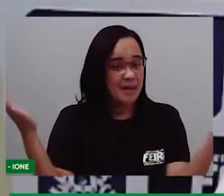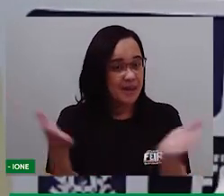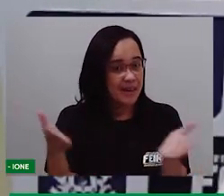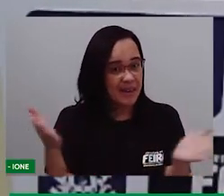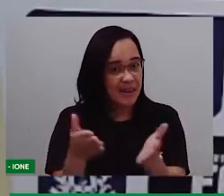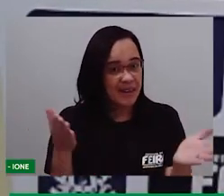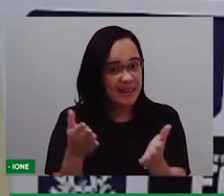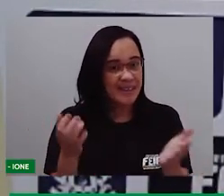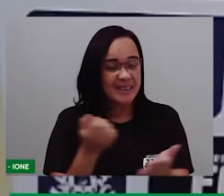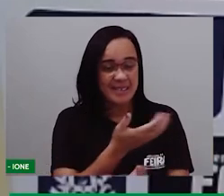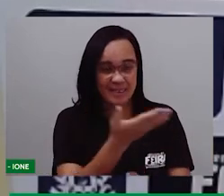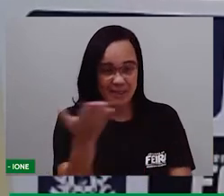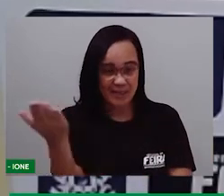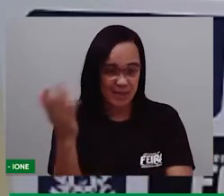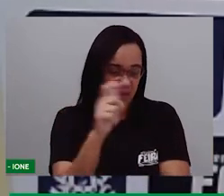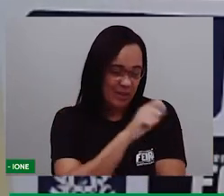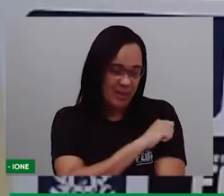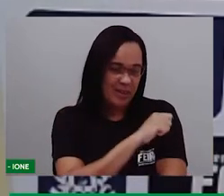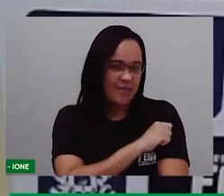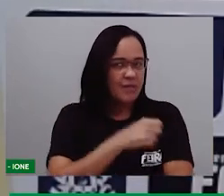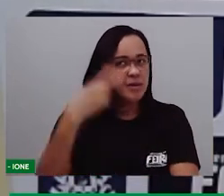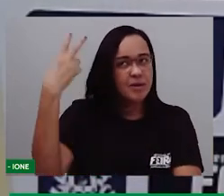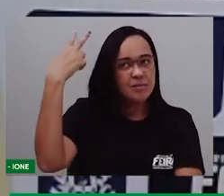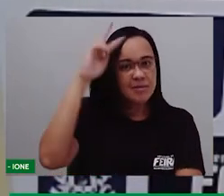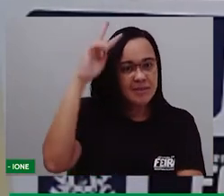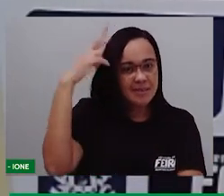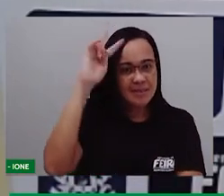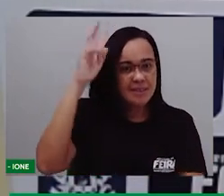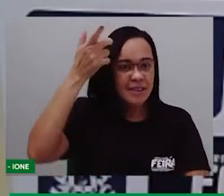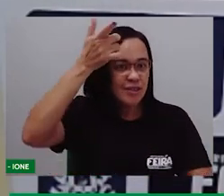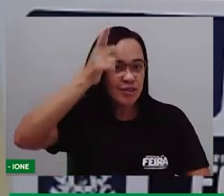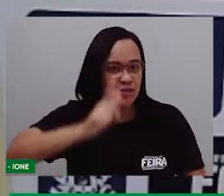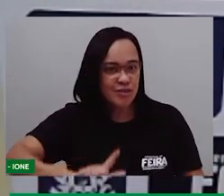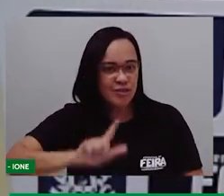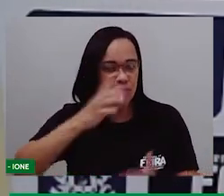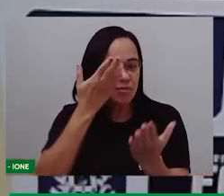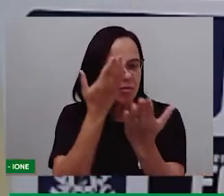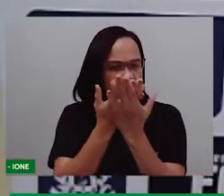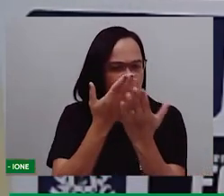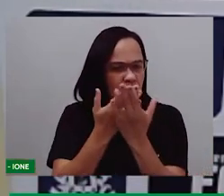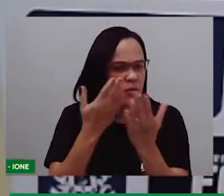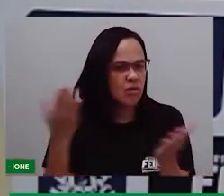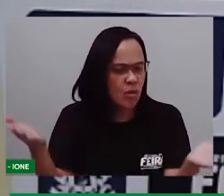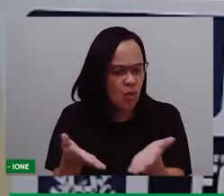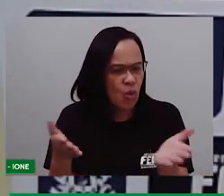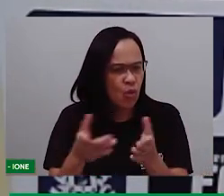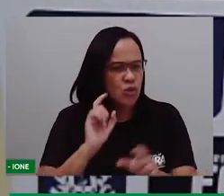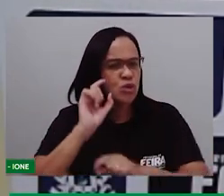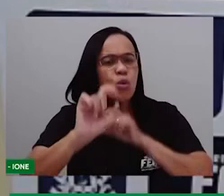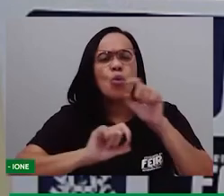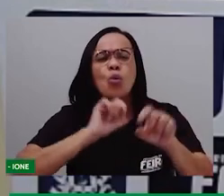Agora, crianças, vamos relembrar o que vimos nessa aula de hoje.